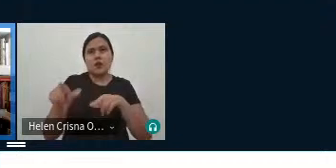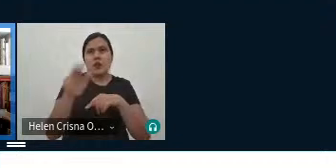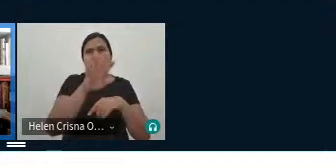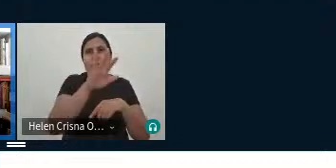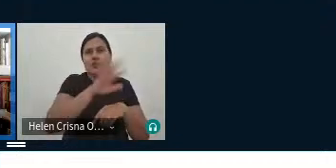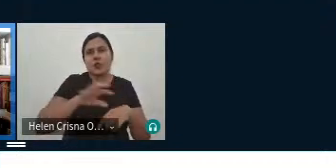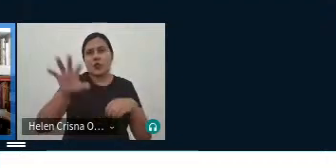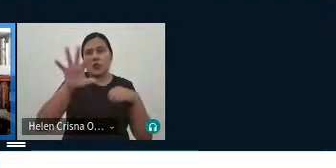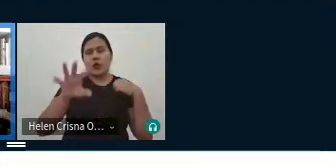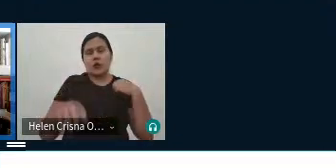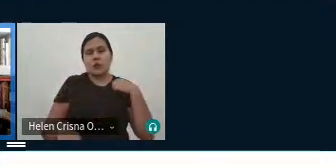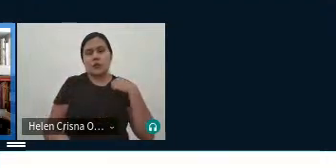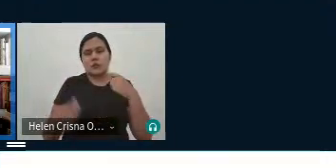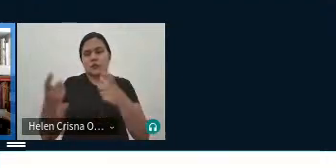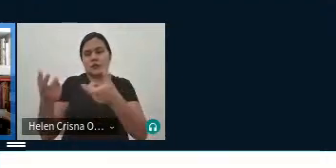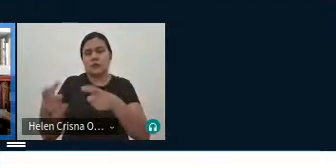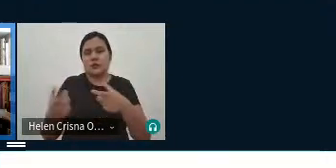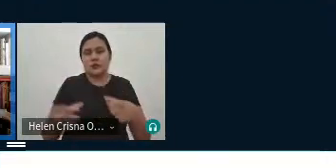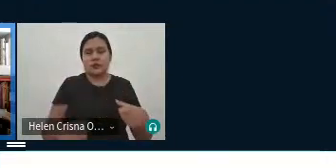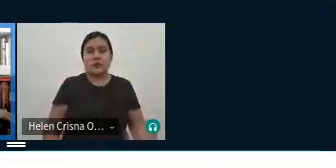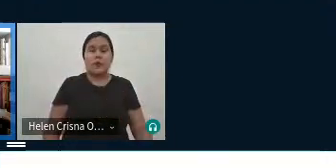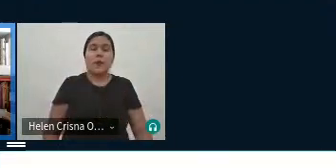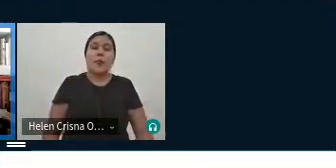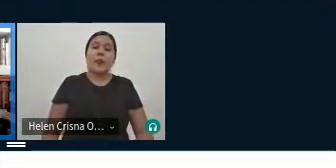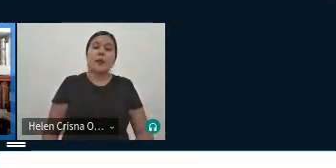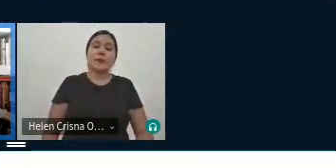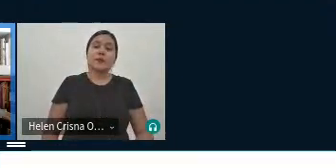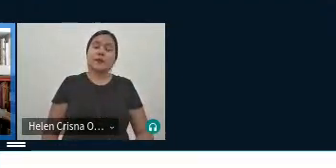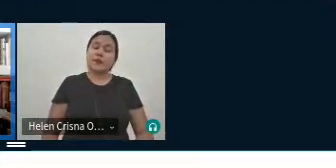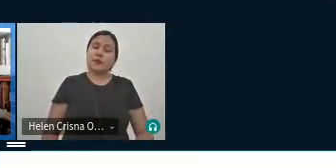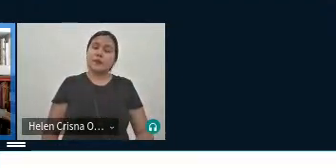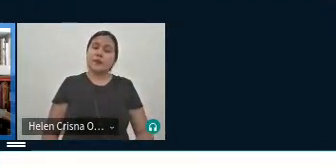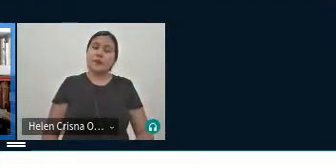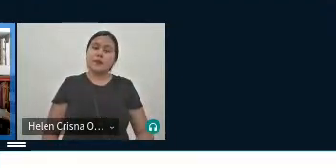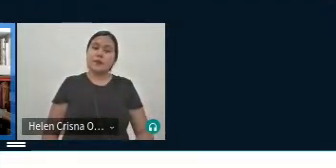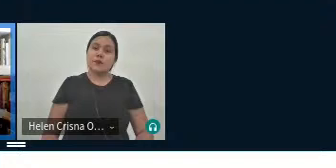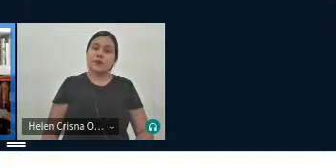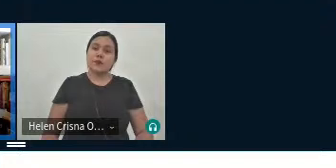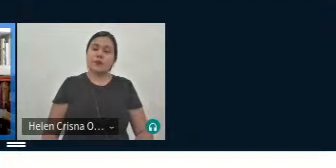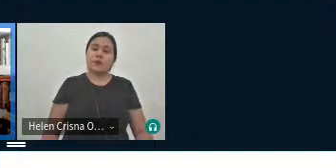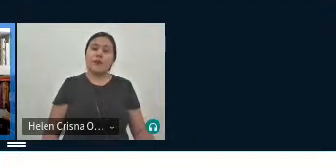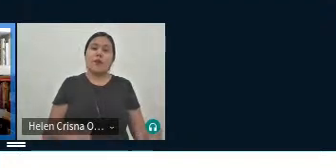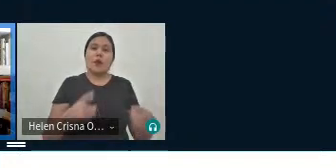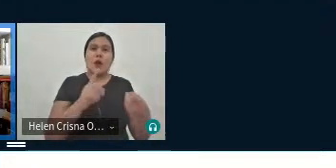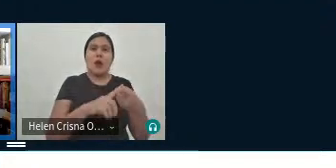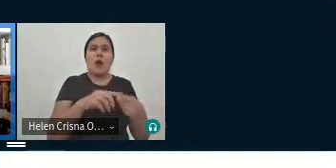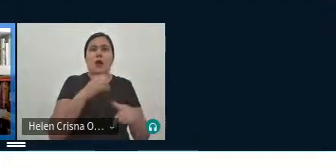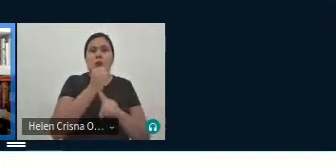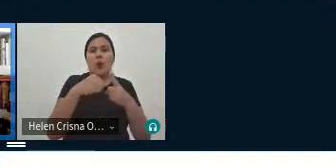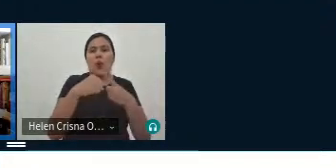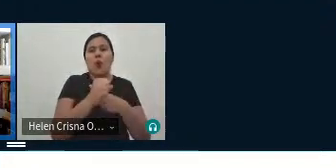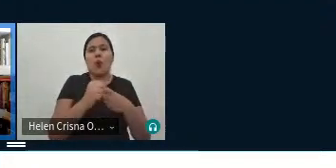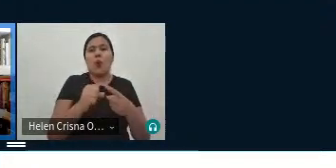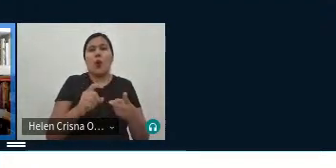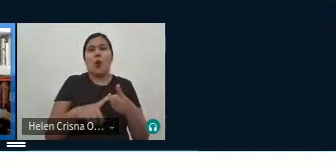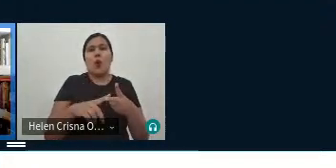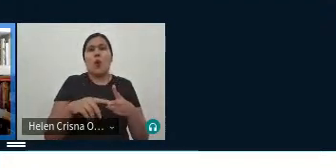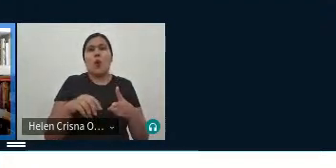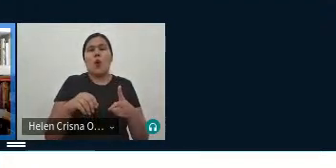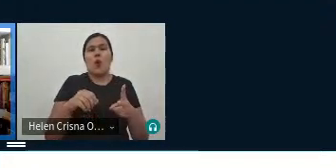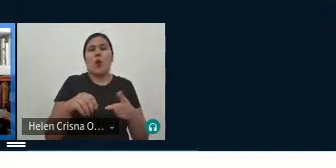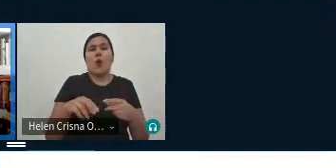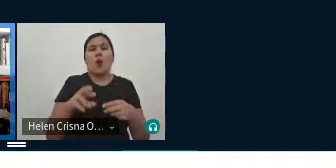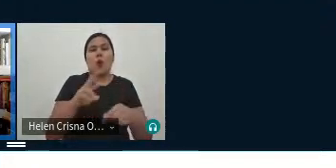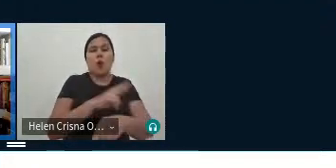mulher está situada e são as esferas que compreendem classe social sexualidade